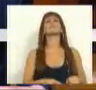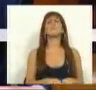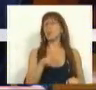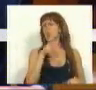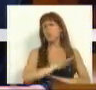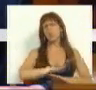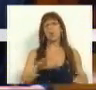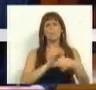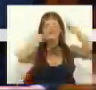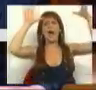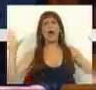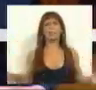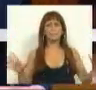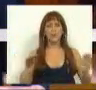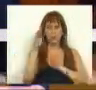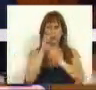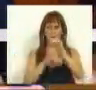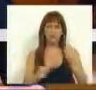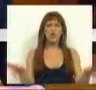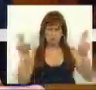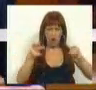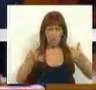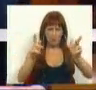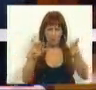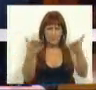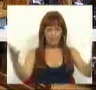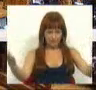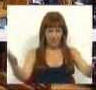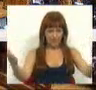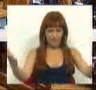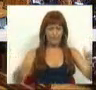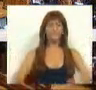escandaloso desmantelamento do programa Novas Oportunidades.